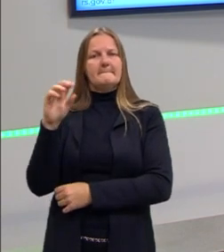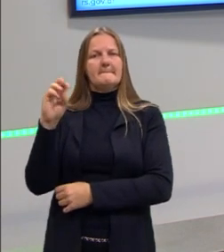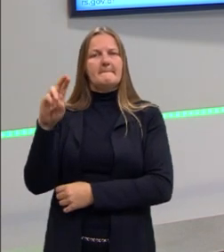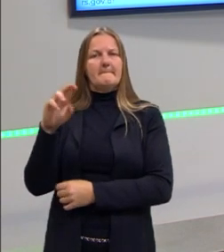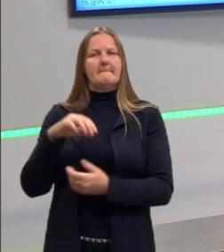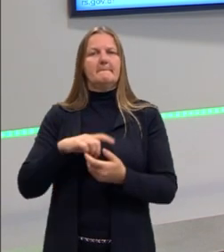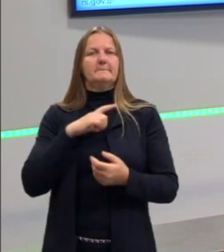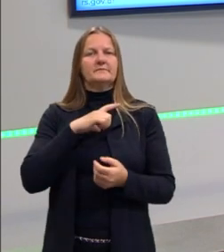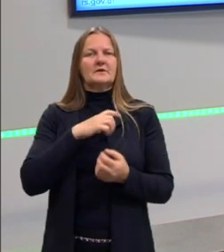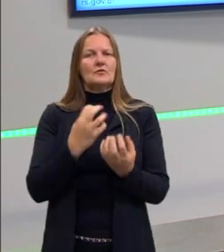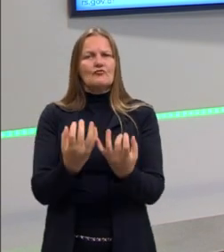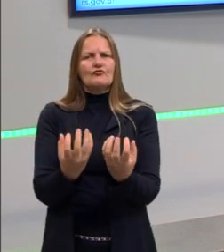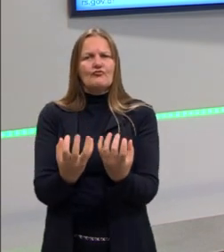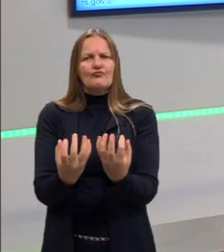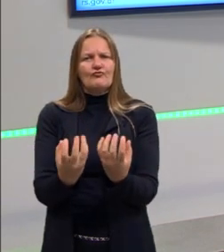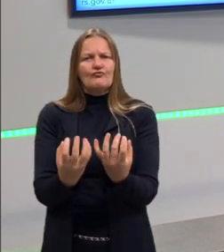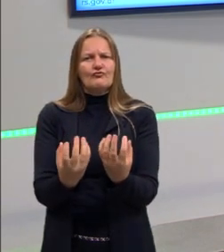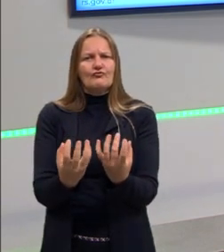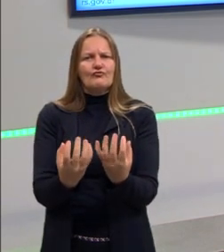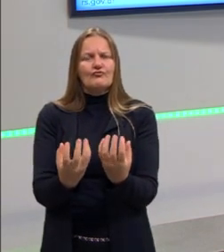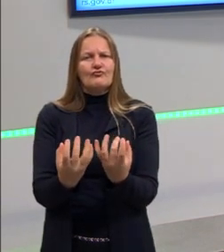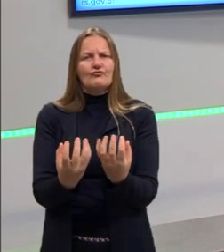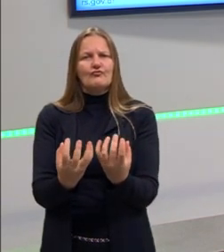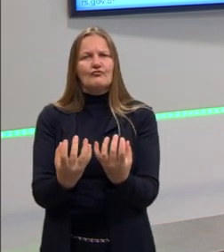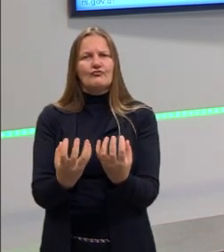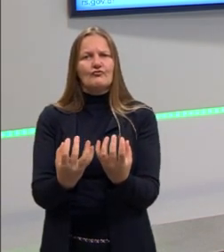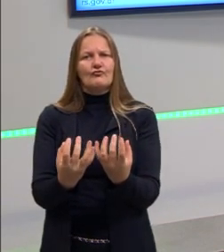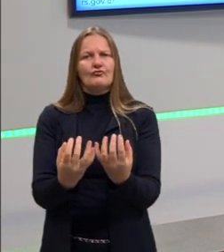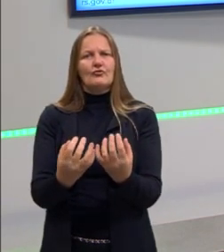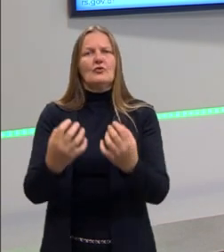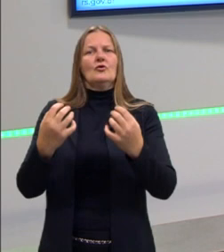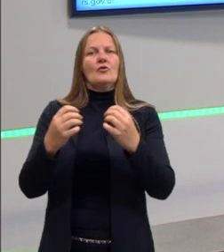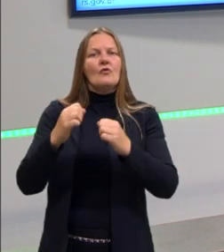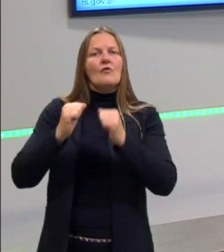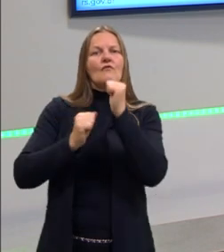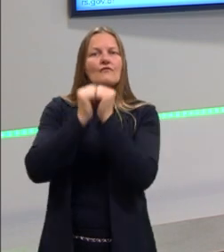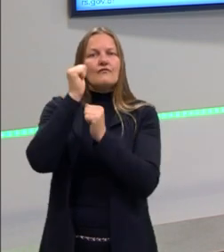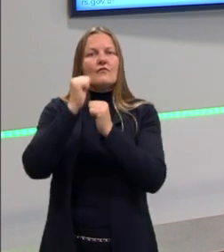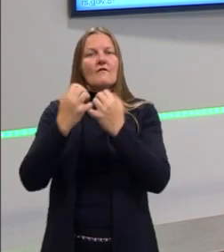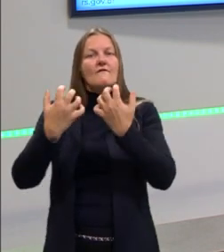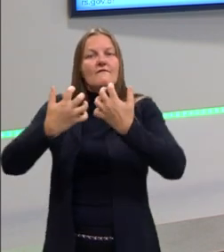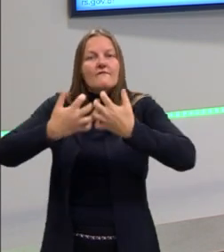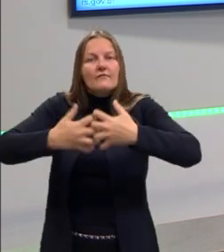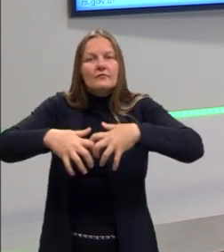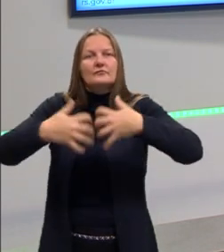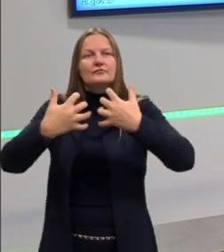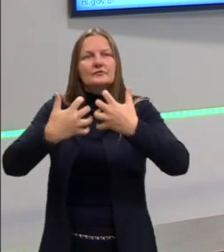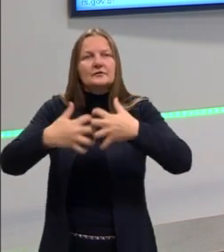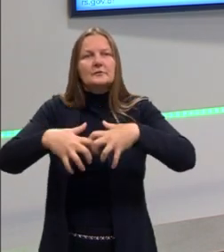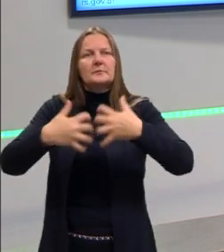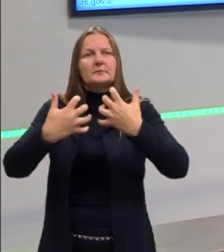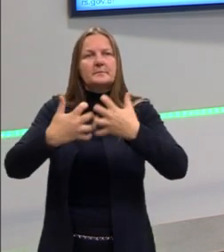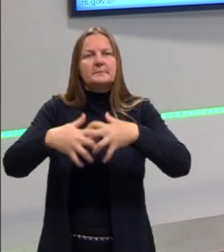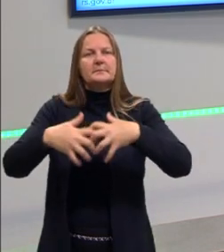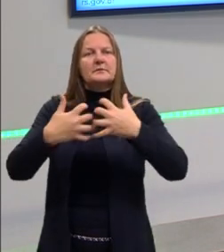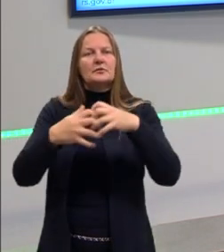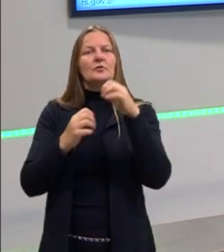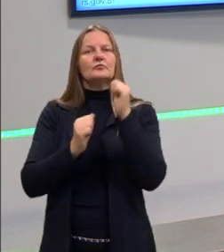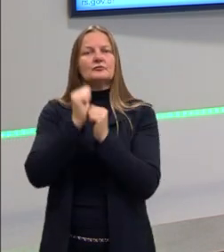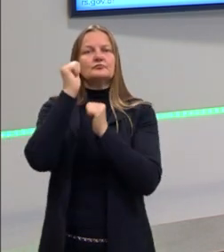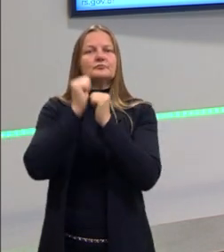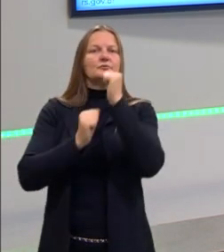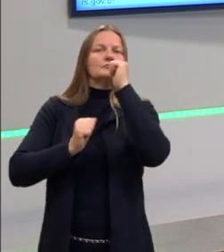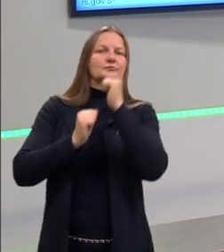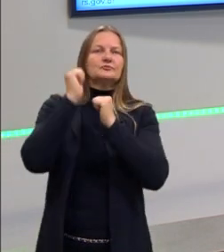tu queimava aquele carvão, né? E aquele carvão gerava ali o vapor, né? Aquela questão. Agora, eu vou ter